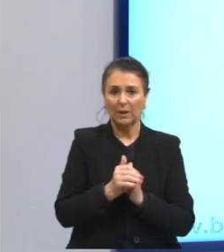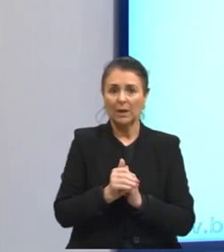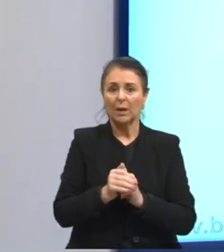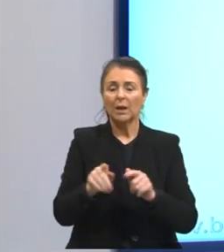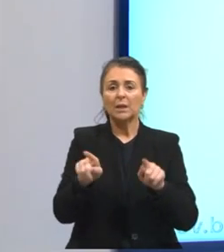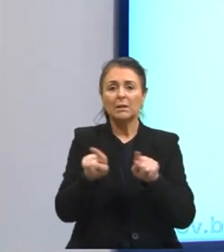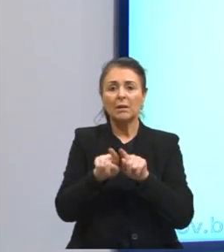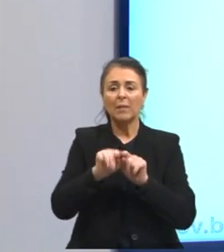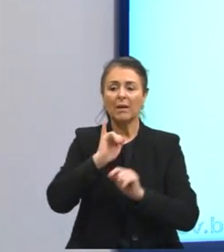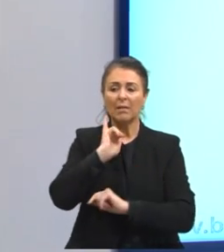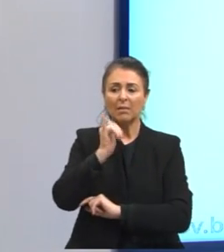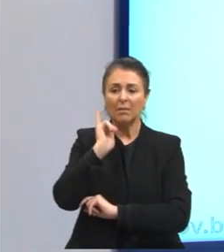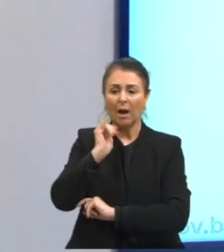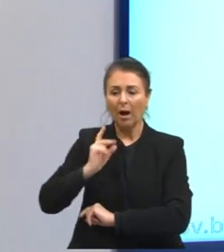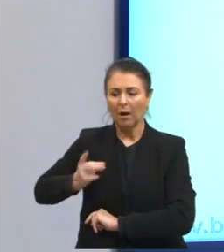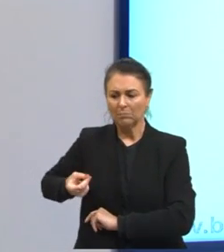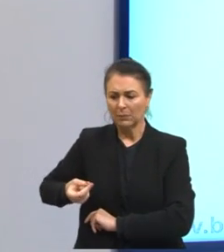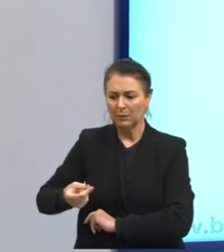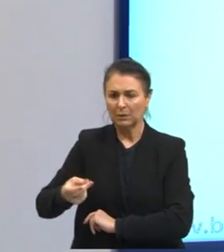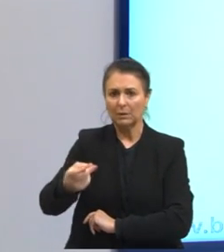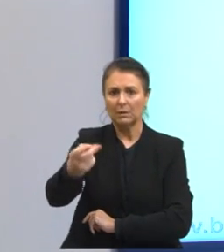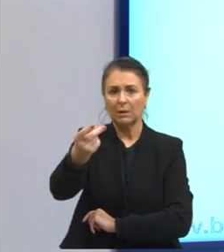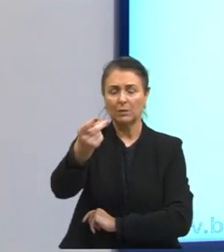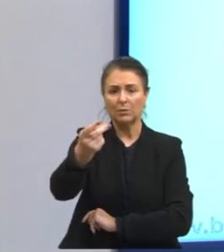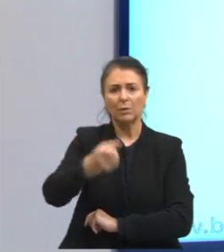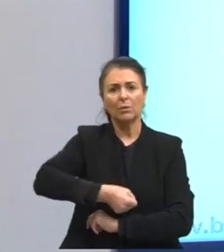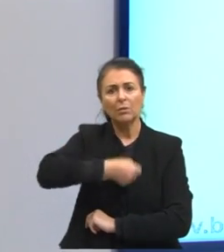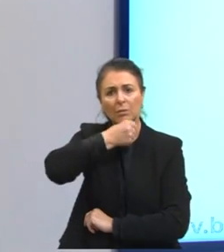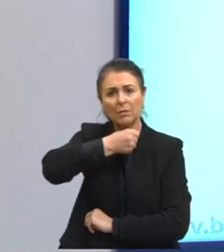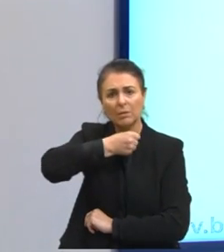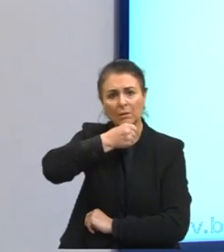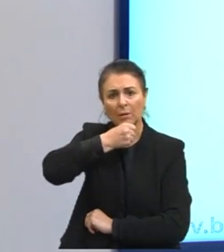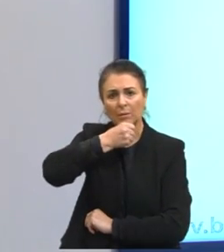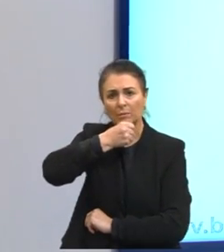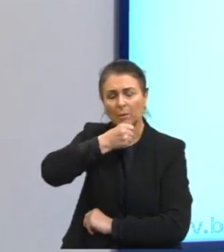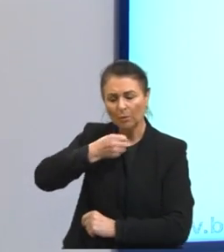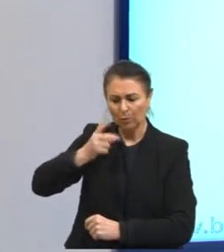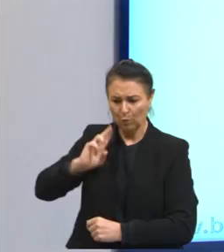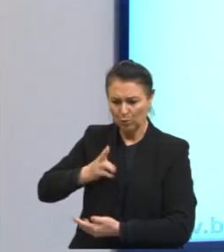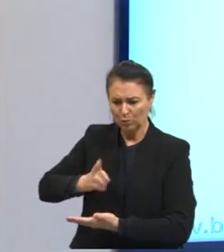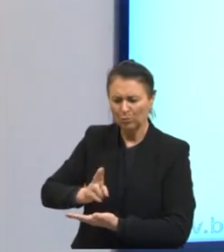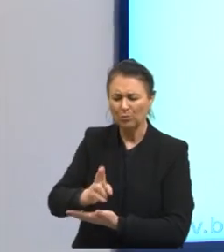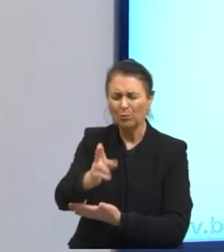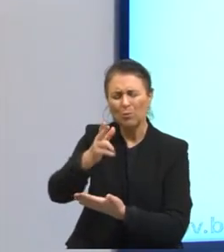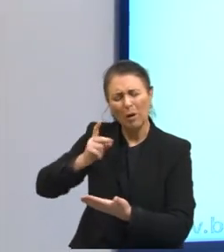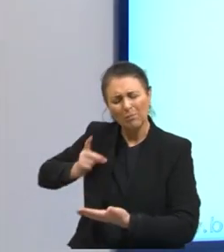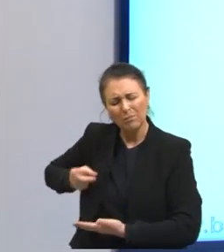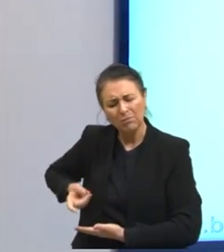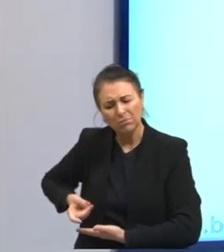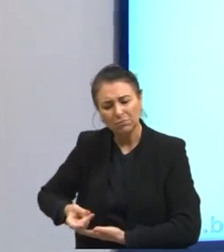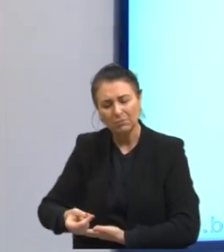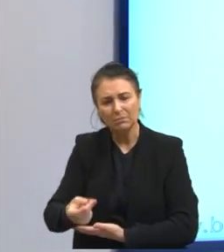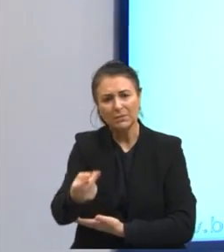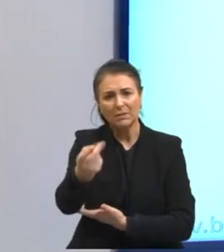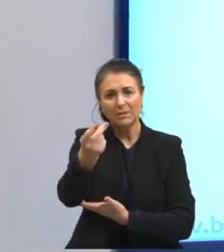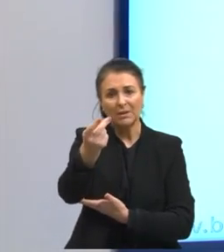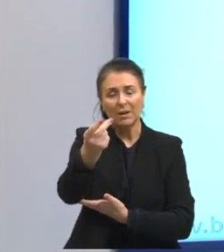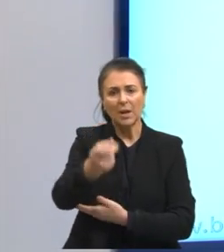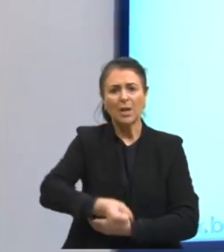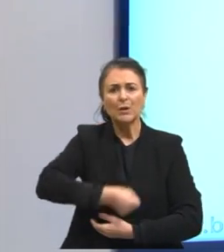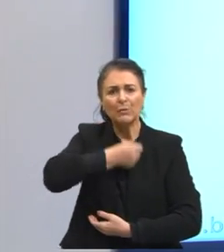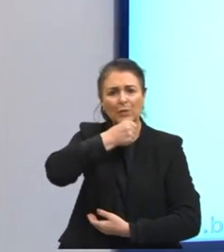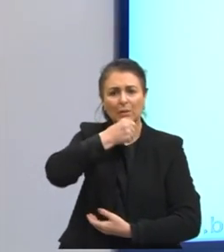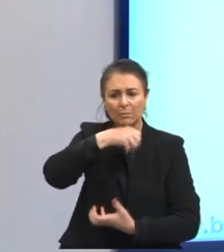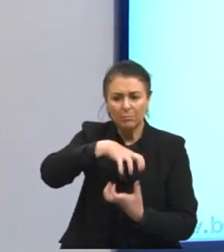perenidade da velhice. Gente, perenidade significa eternidade, algo eterno. E velhice, você sabe